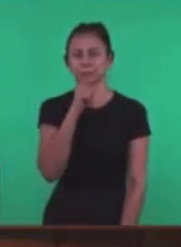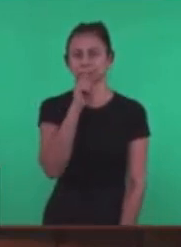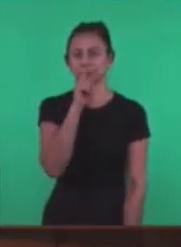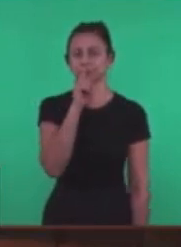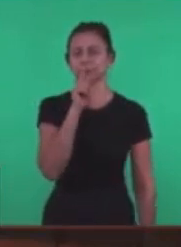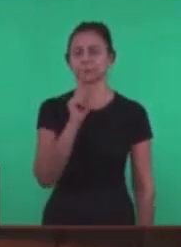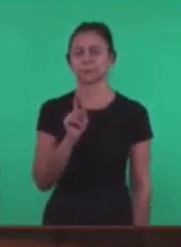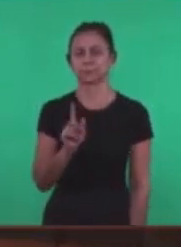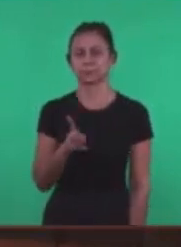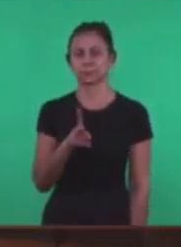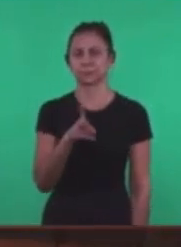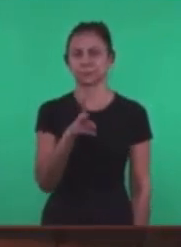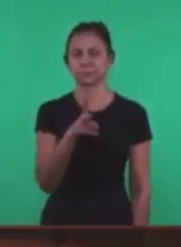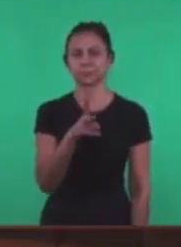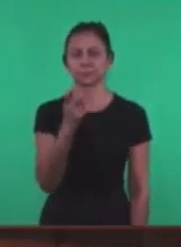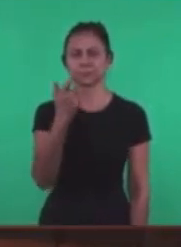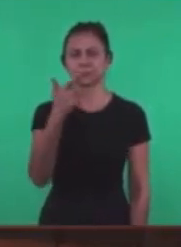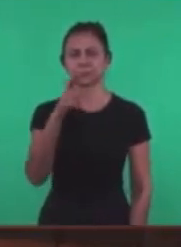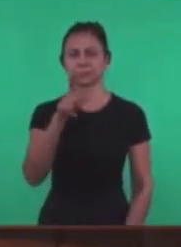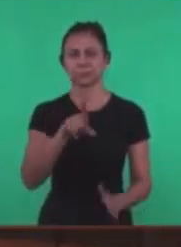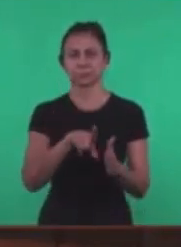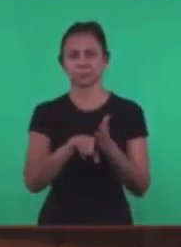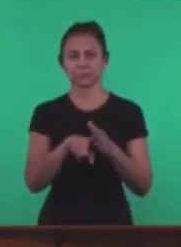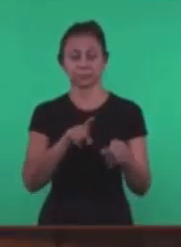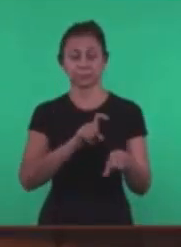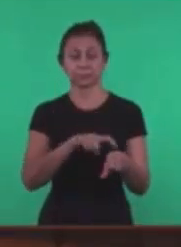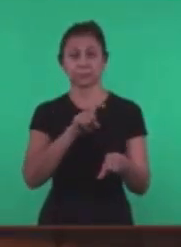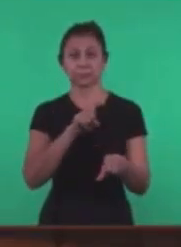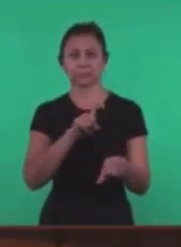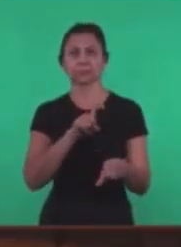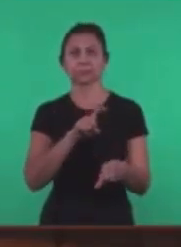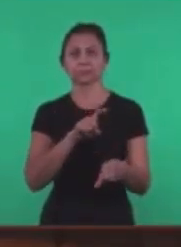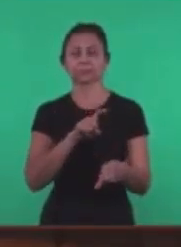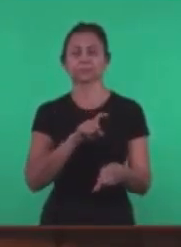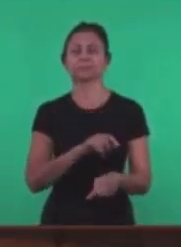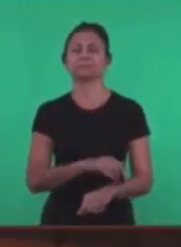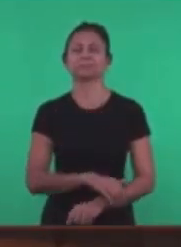Para a última pergunta Porque estamos Em cima da hora Estamos em cima da hora